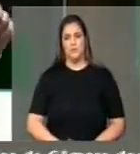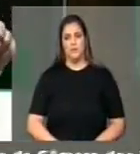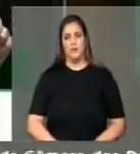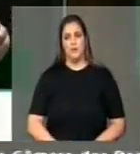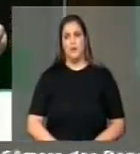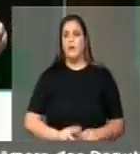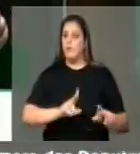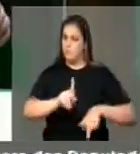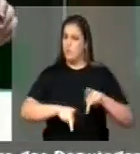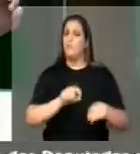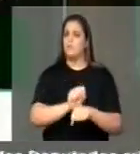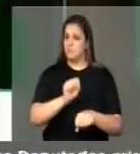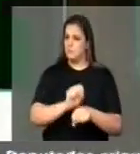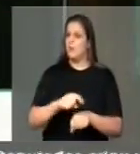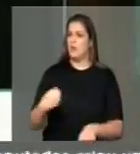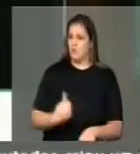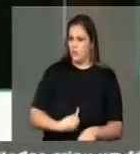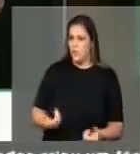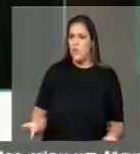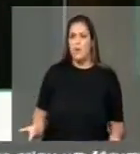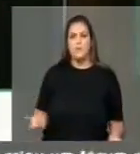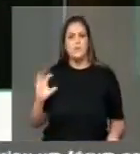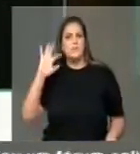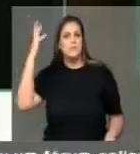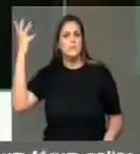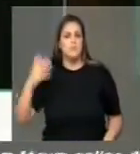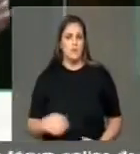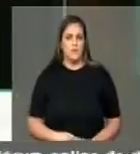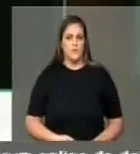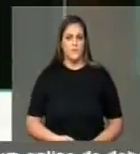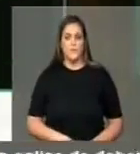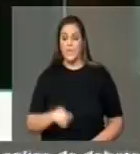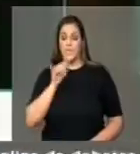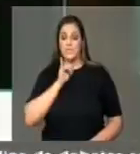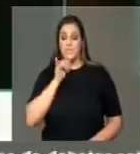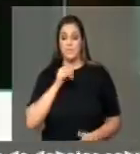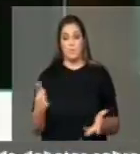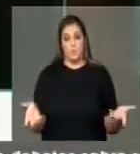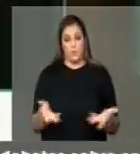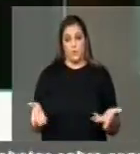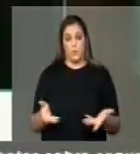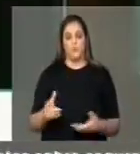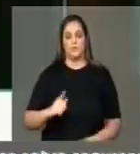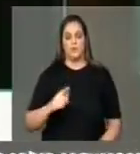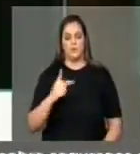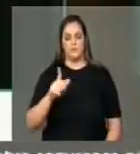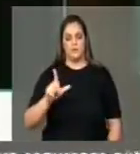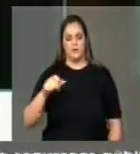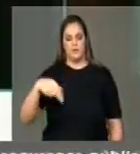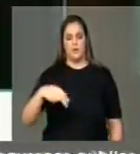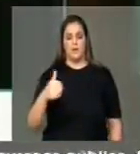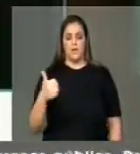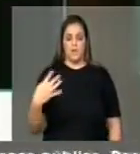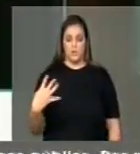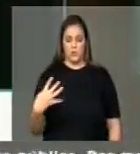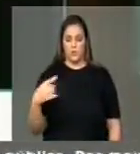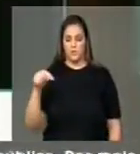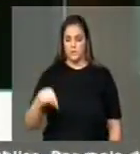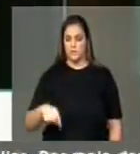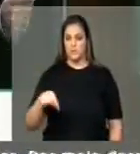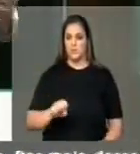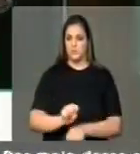esperando a nossa ação. Por exemplo, hoje, deputado Valdir Maranhão, tem um PLN 14 aqui para ser votado